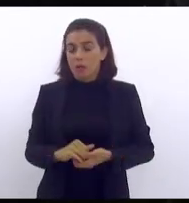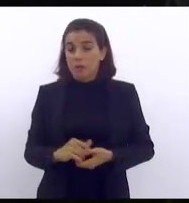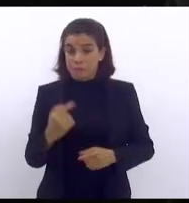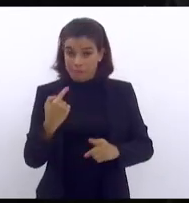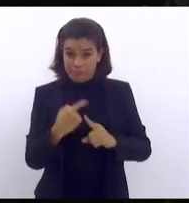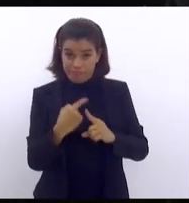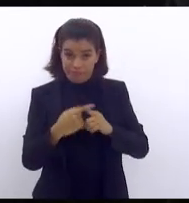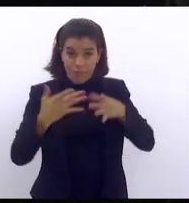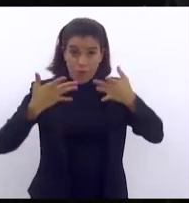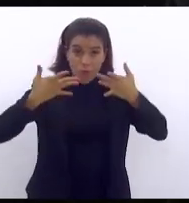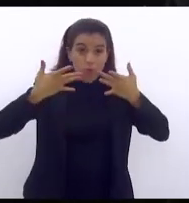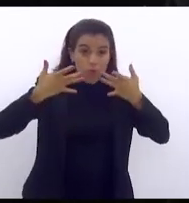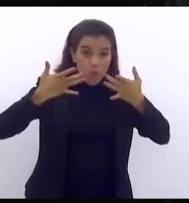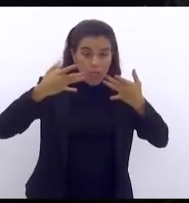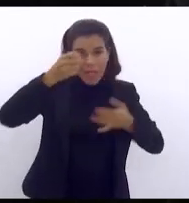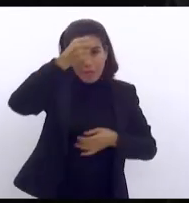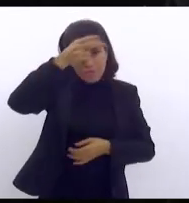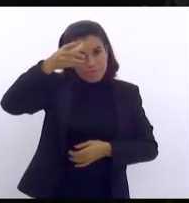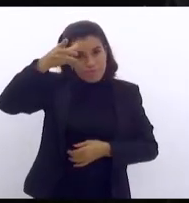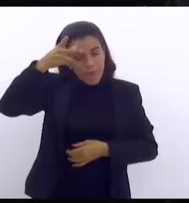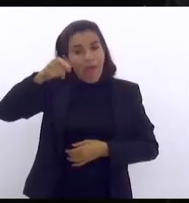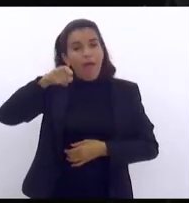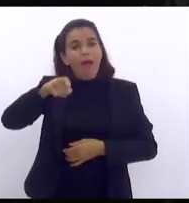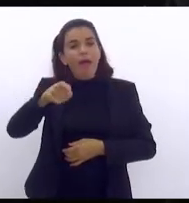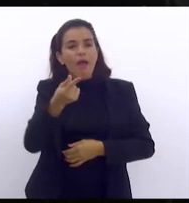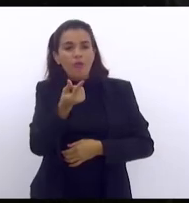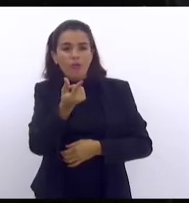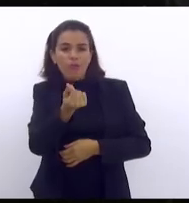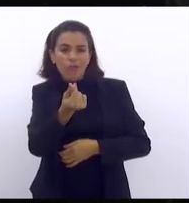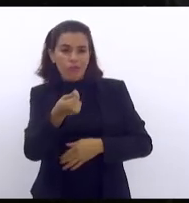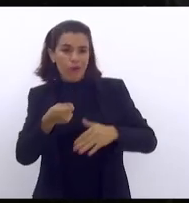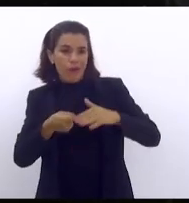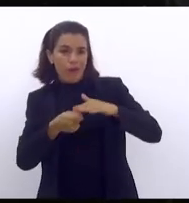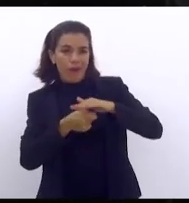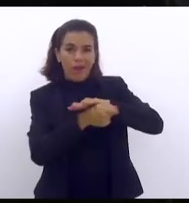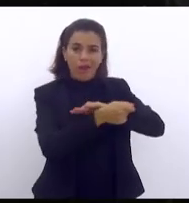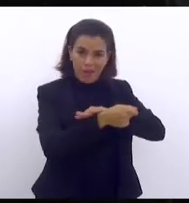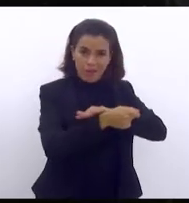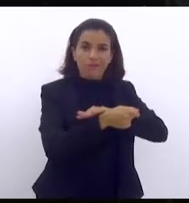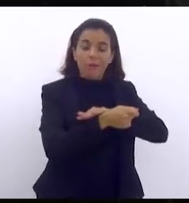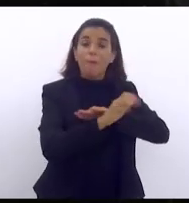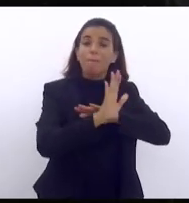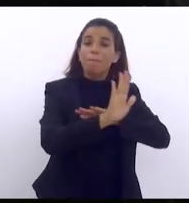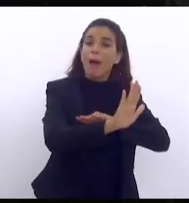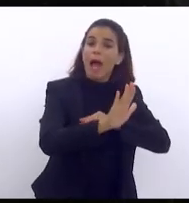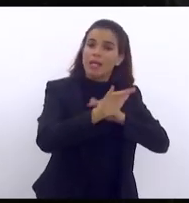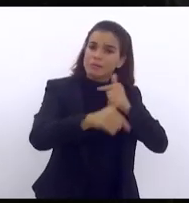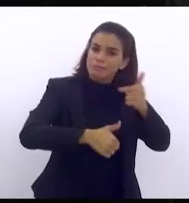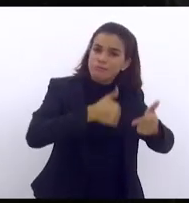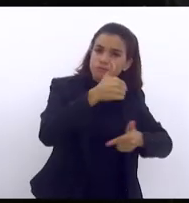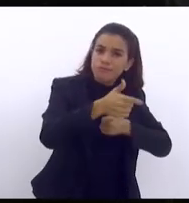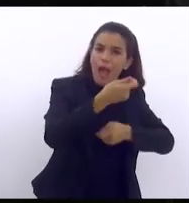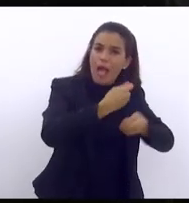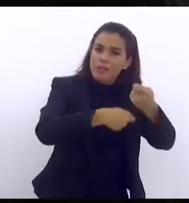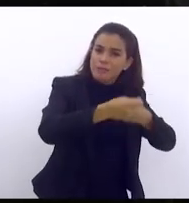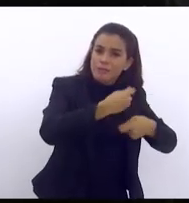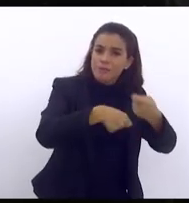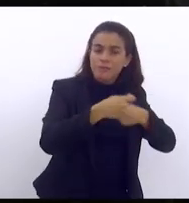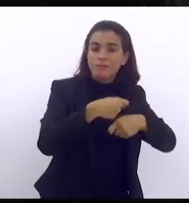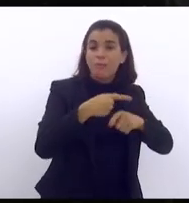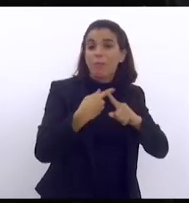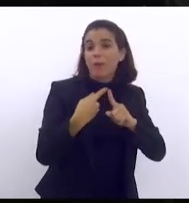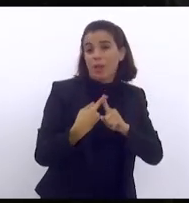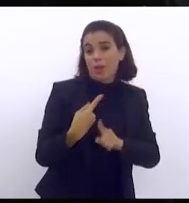era um empreendimento gerido pela prefeitura do distrito